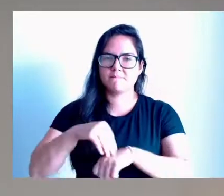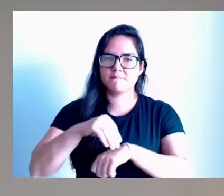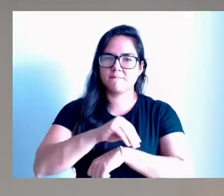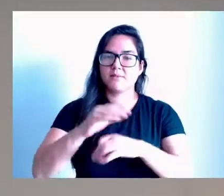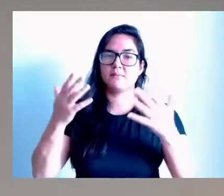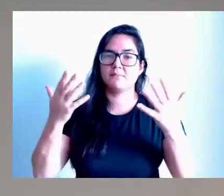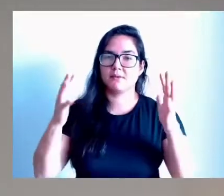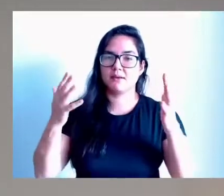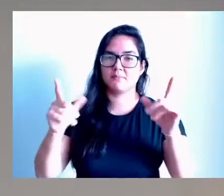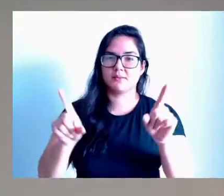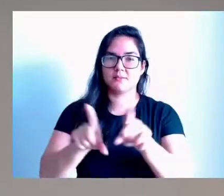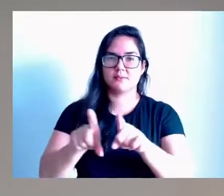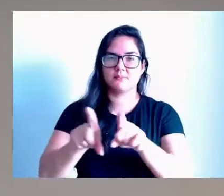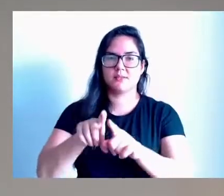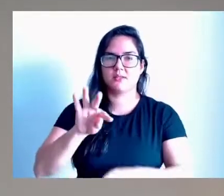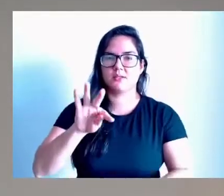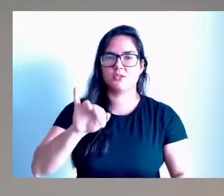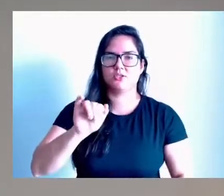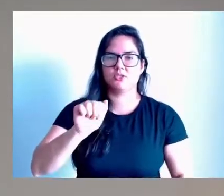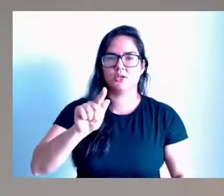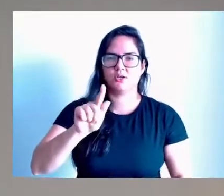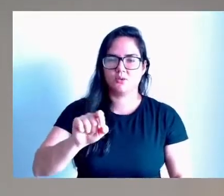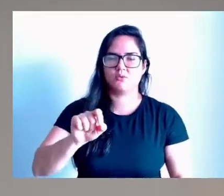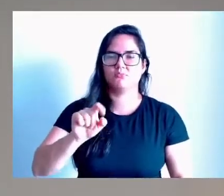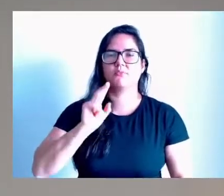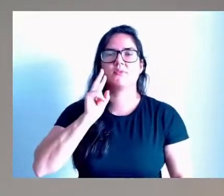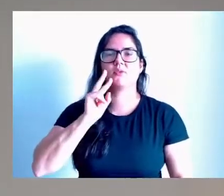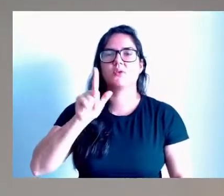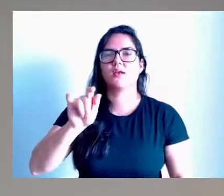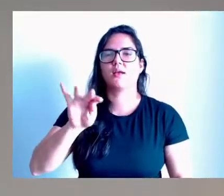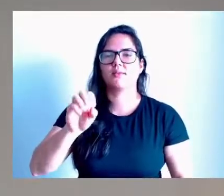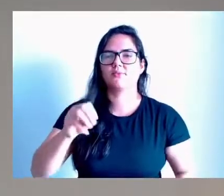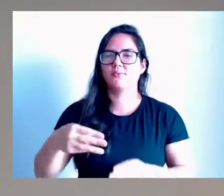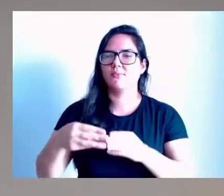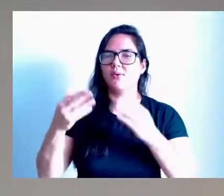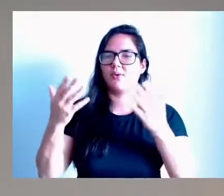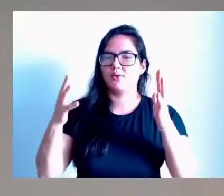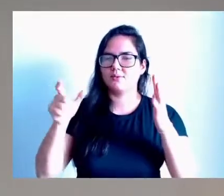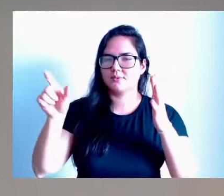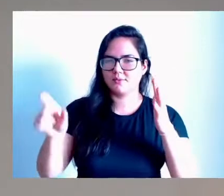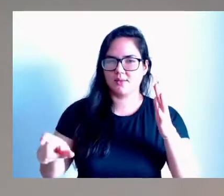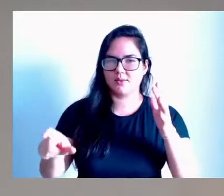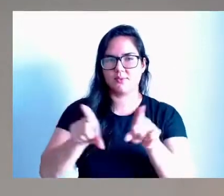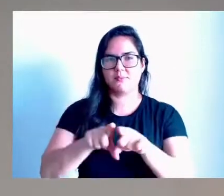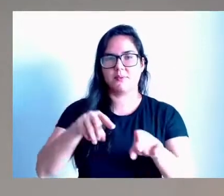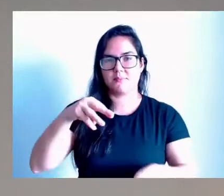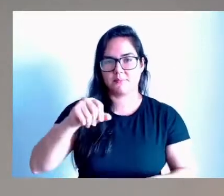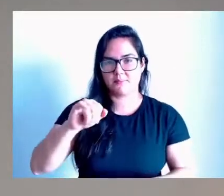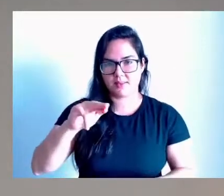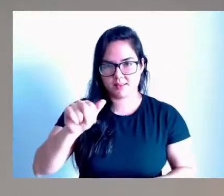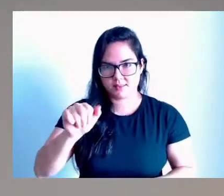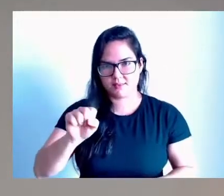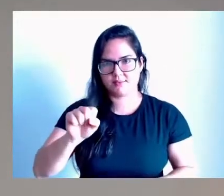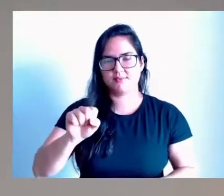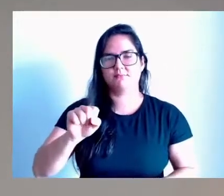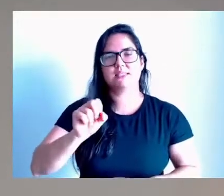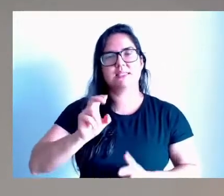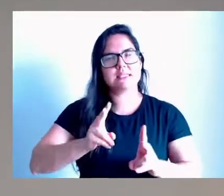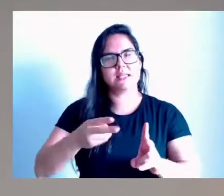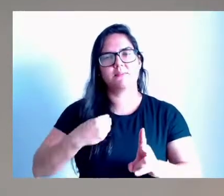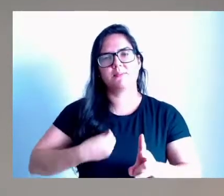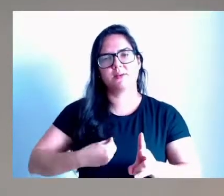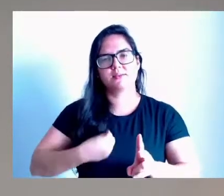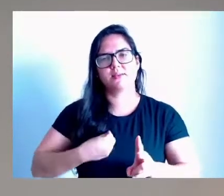ao Tiago, e vereador Gato, pela emoção que fez ao Tiago, e ao Maria também, que está aqui presente. Maria, sempre, não foi nenhum, dois